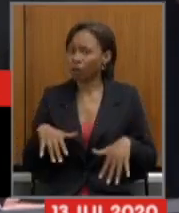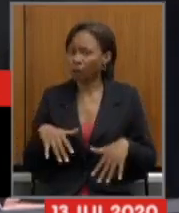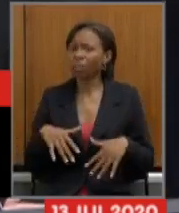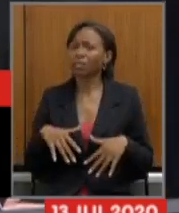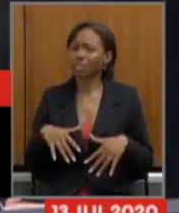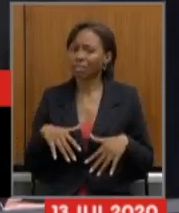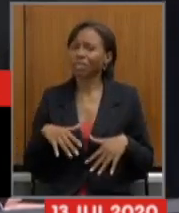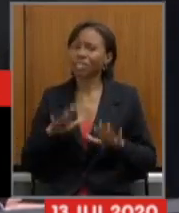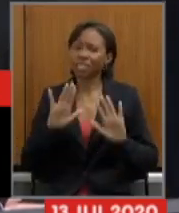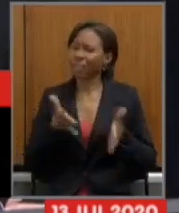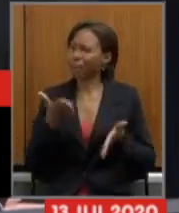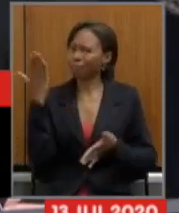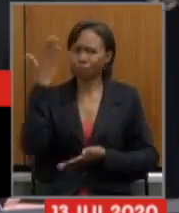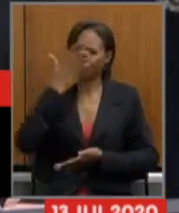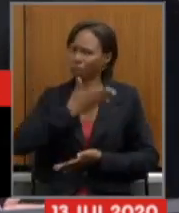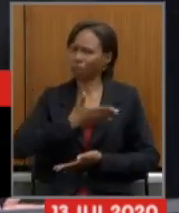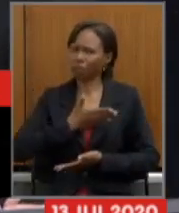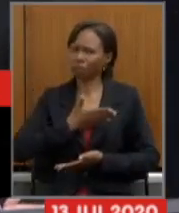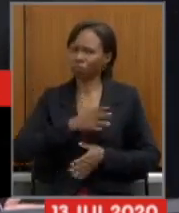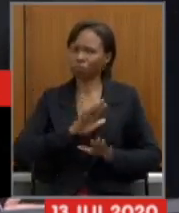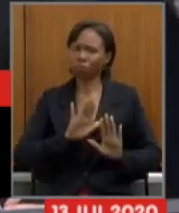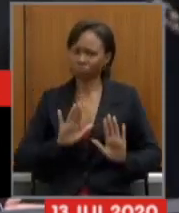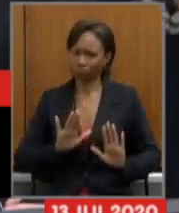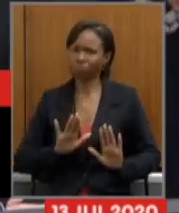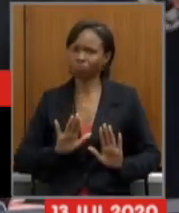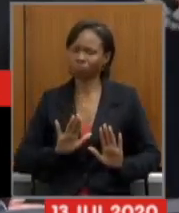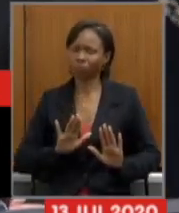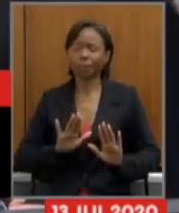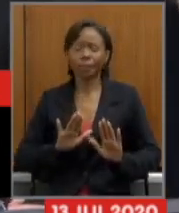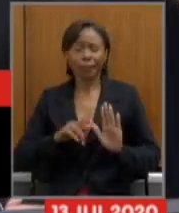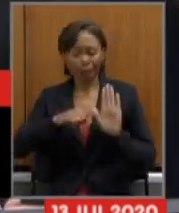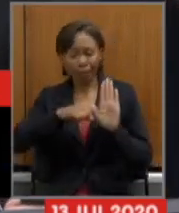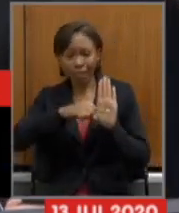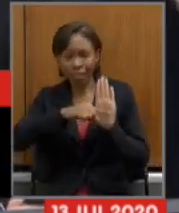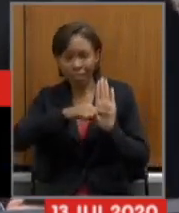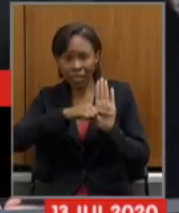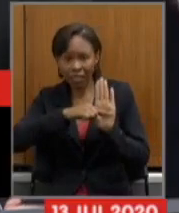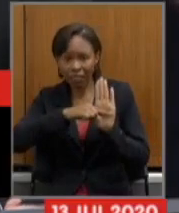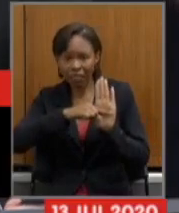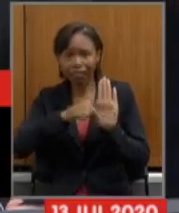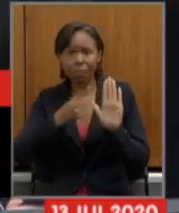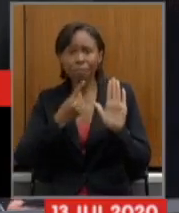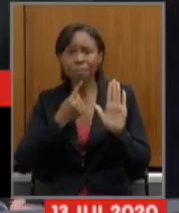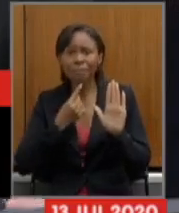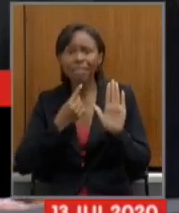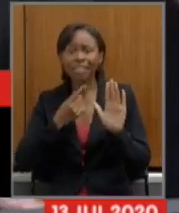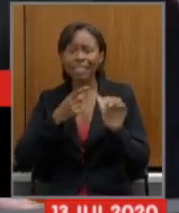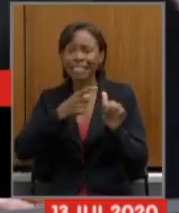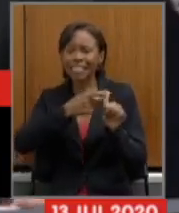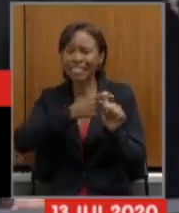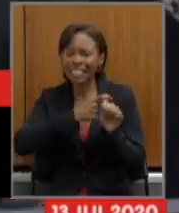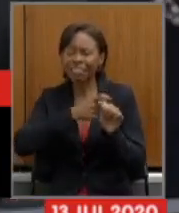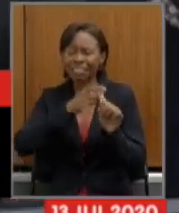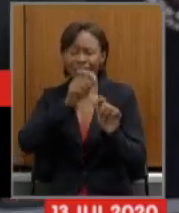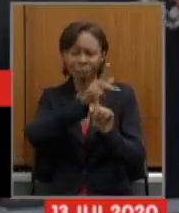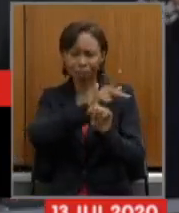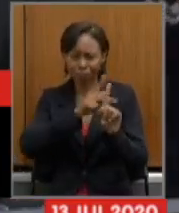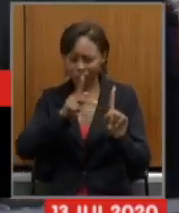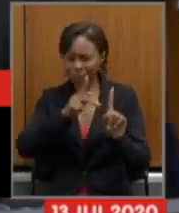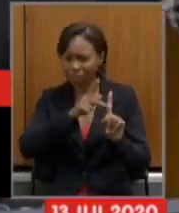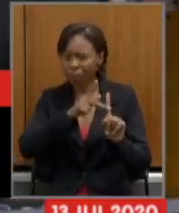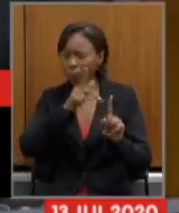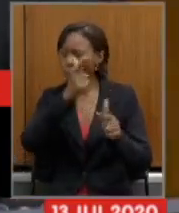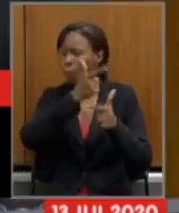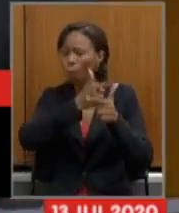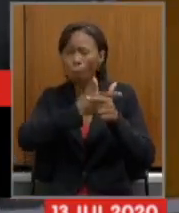as causas disso. O déficit previdenciário é o problema de